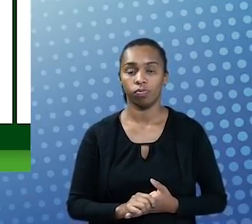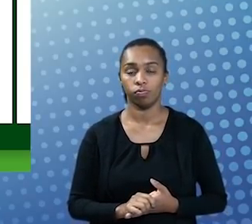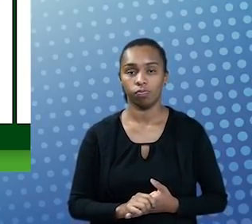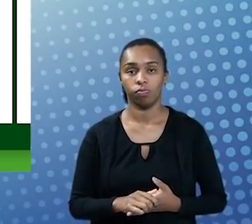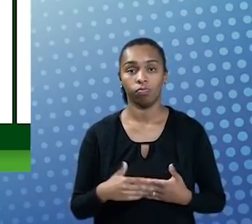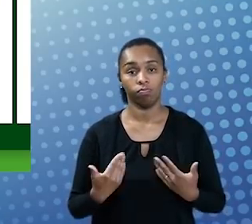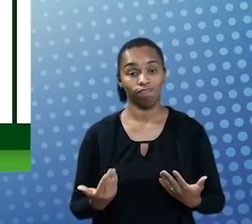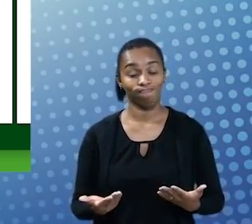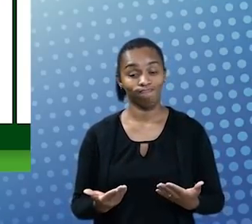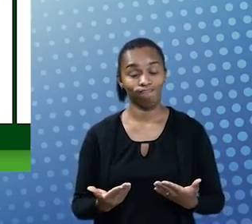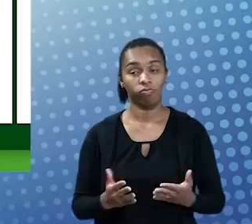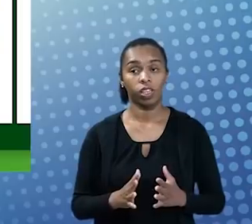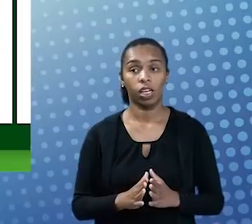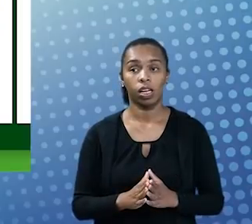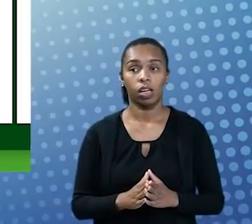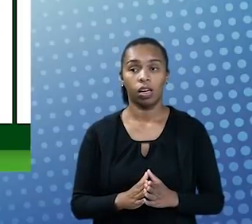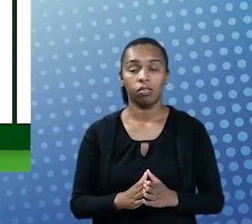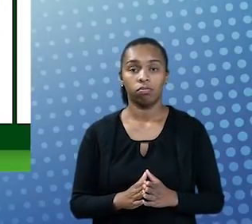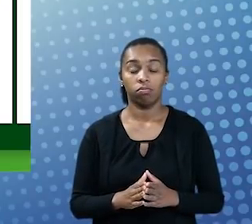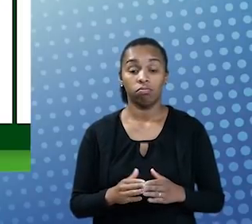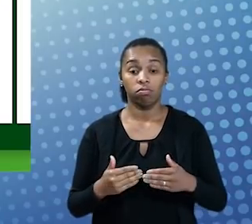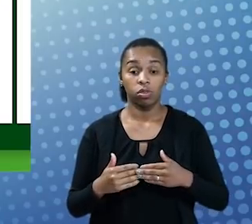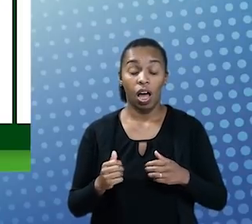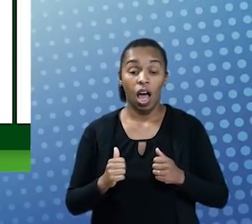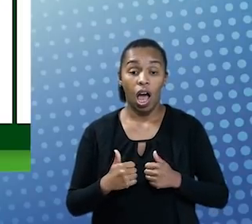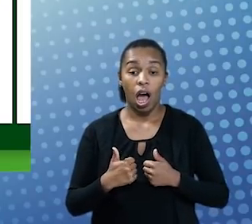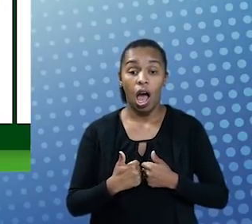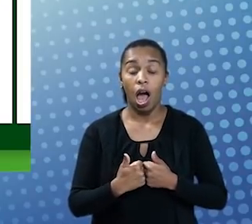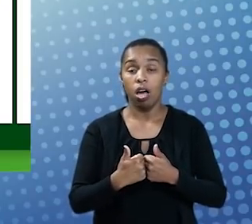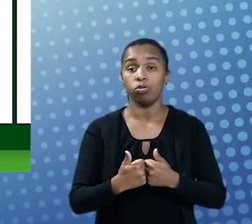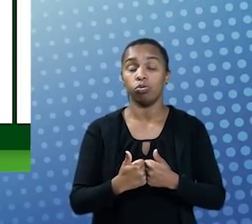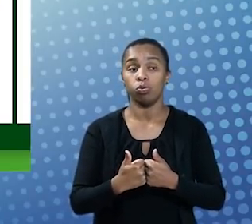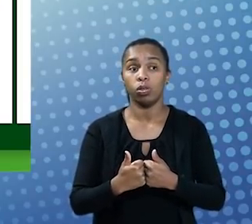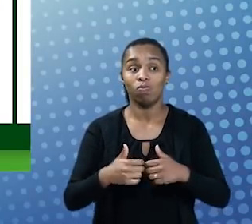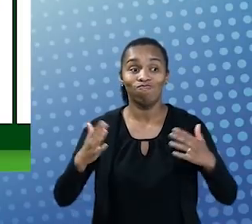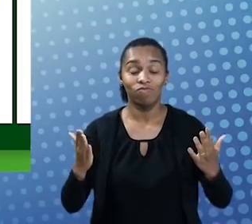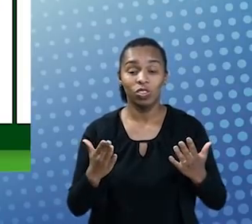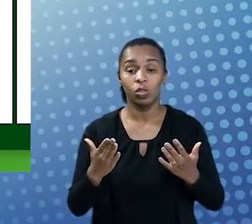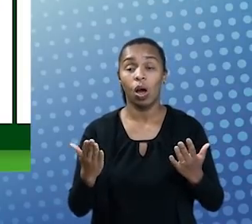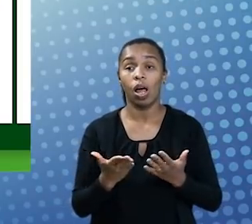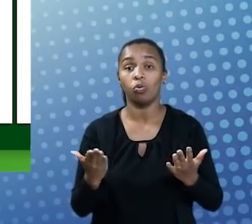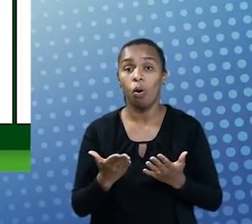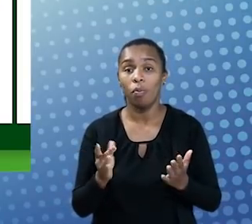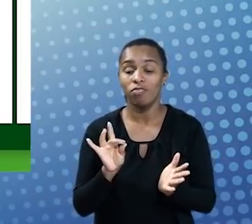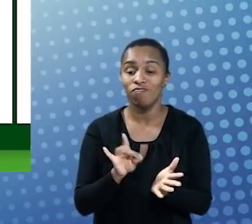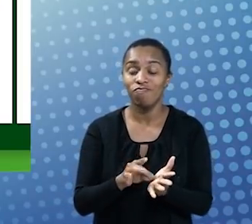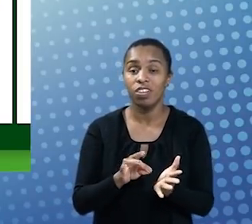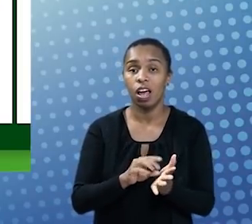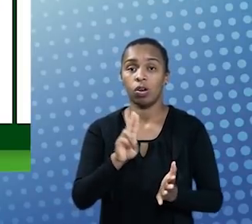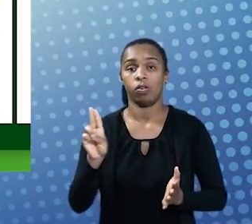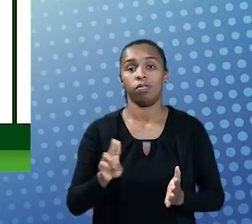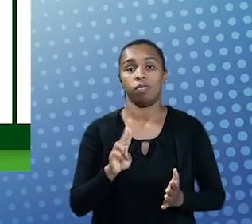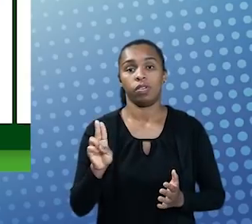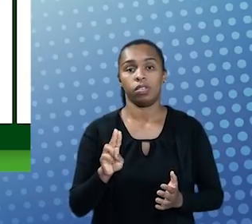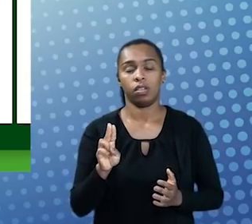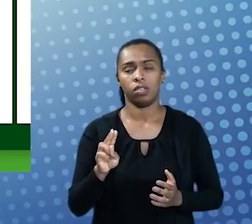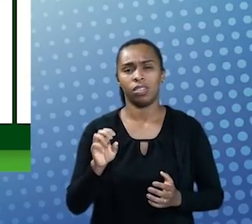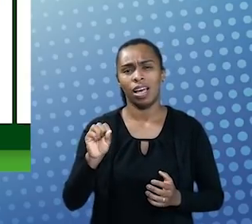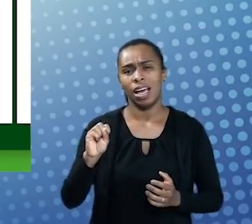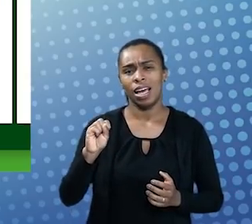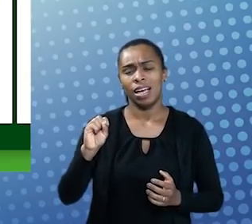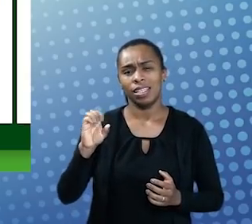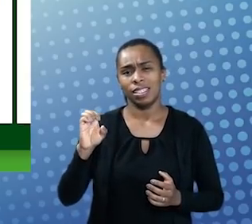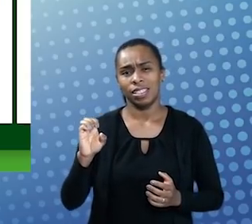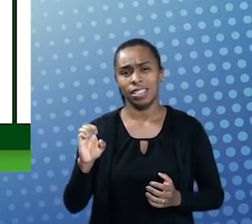E, nesse sentido, isso corrobora muito com a realidade das universidades. Atualmente, por meio da SESU,